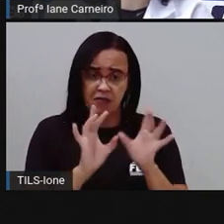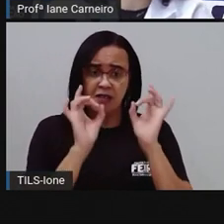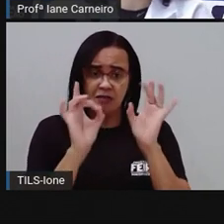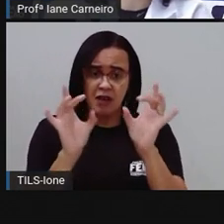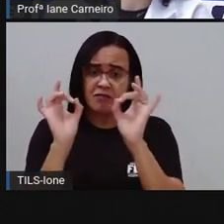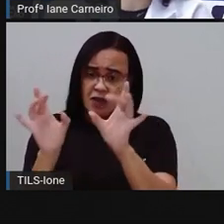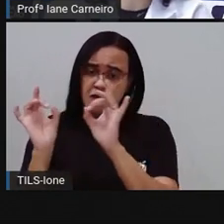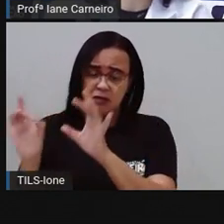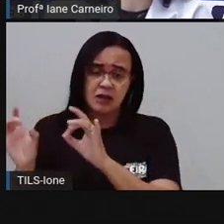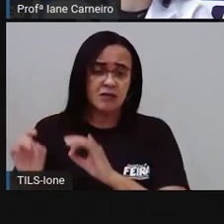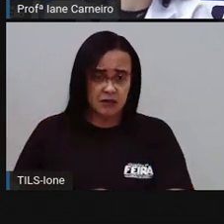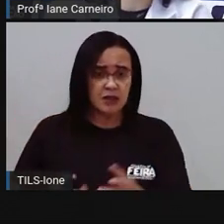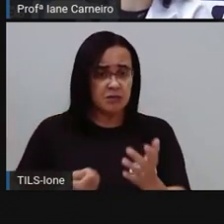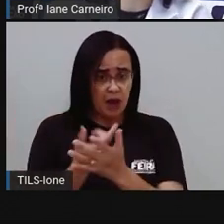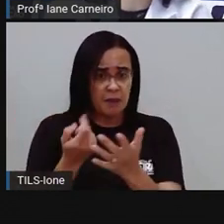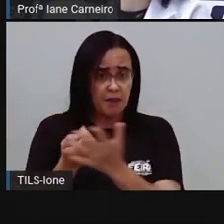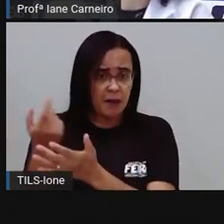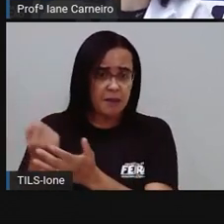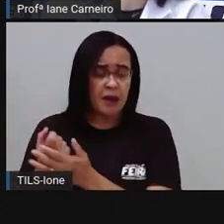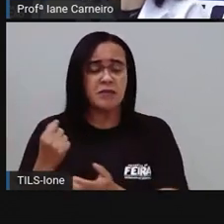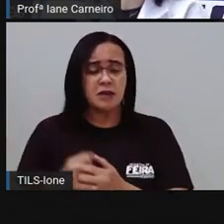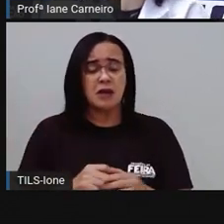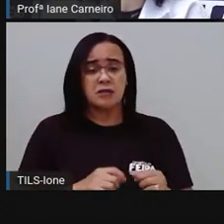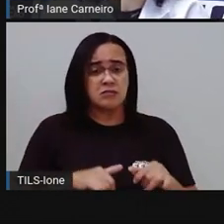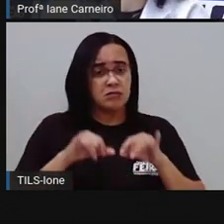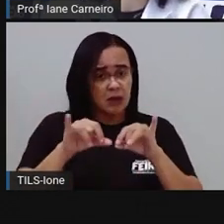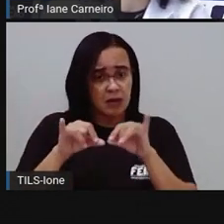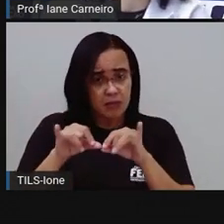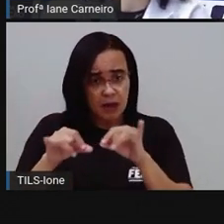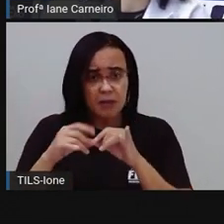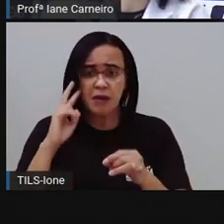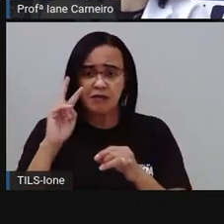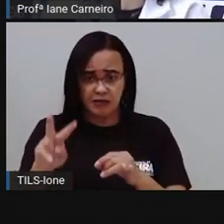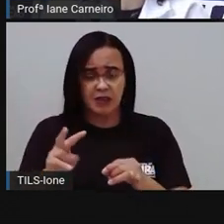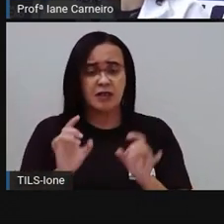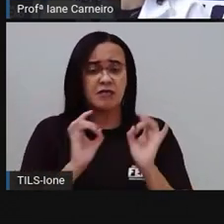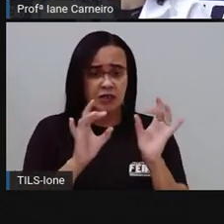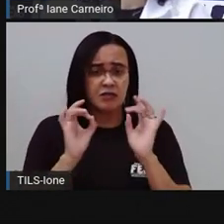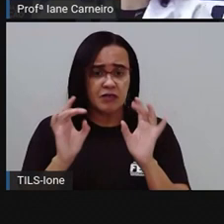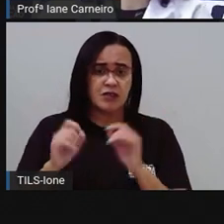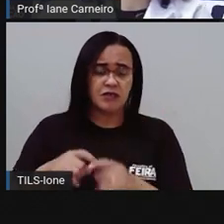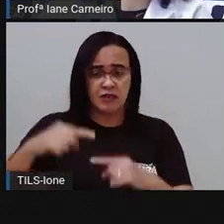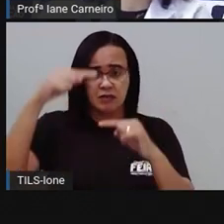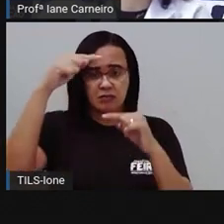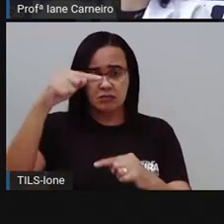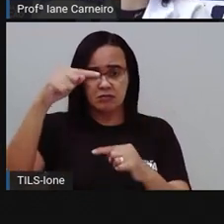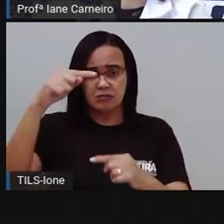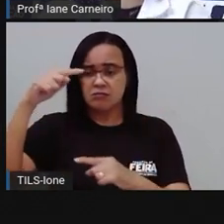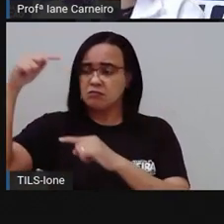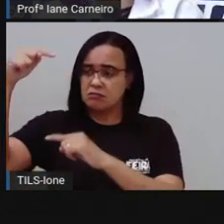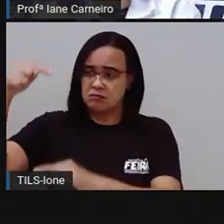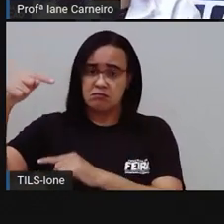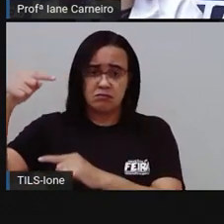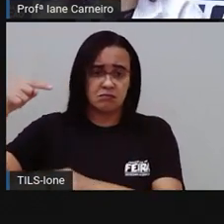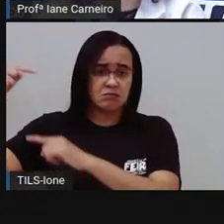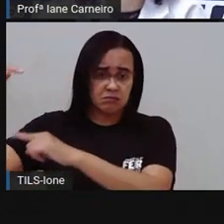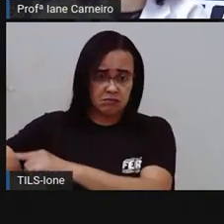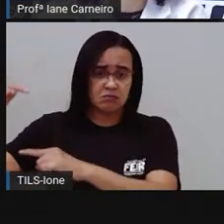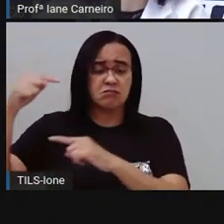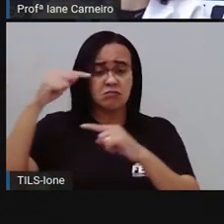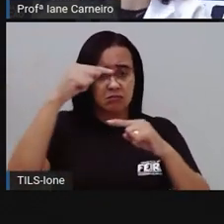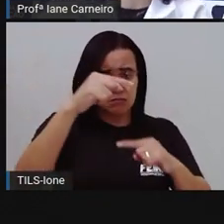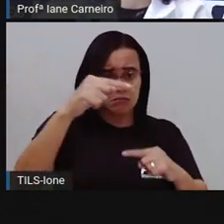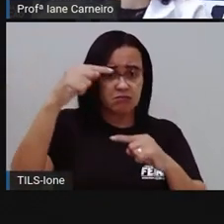Então, se você observar aí na sua casa, se você tiver uma embalagem de um detergente ou de um desinfetante, de água